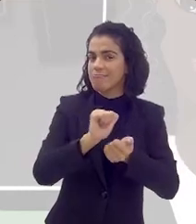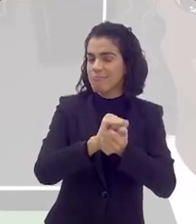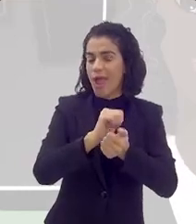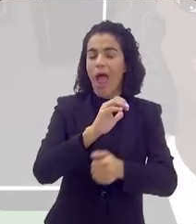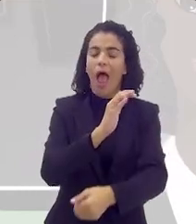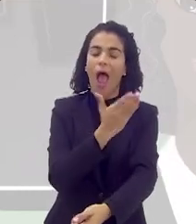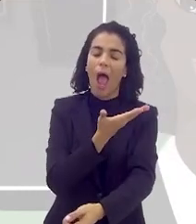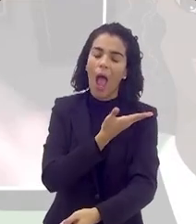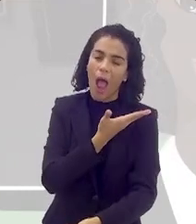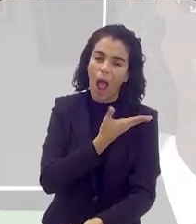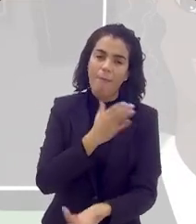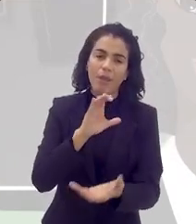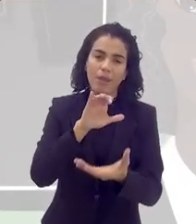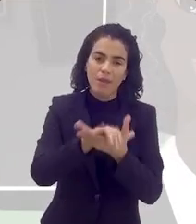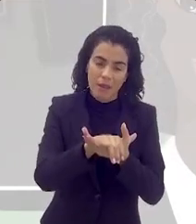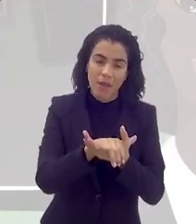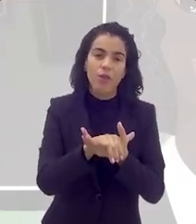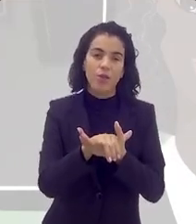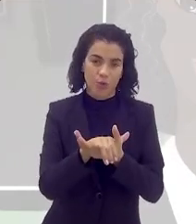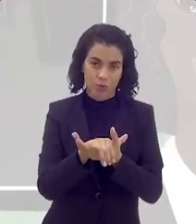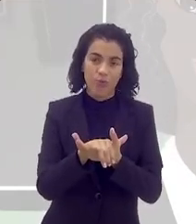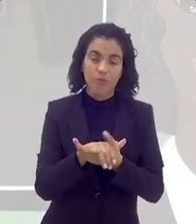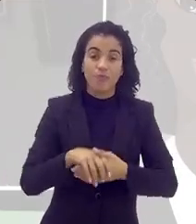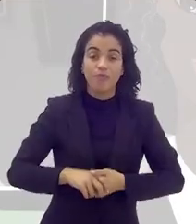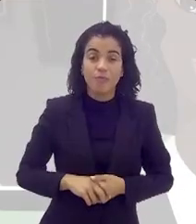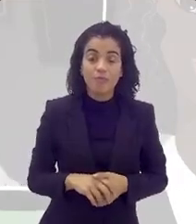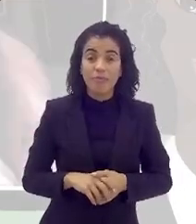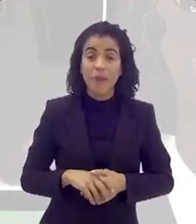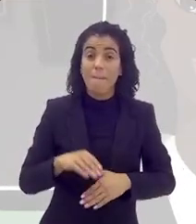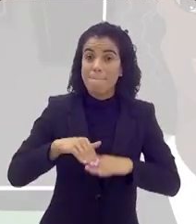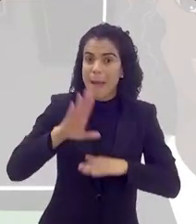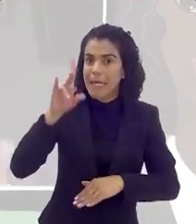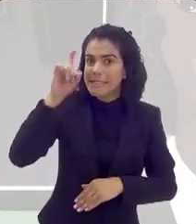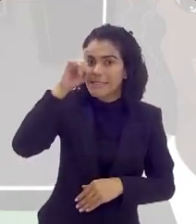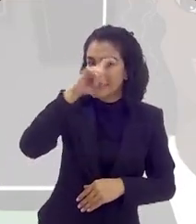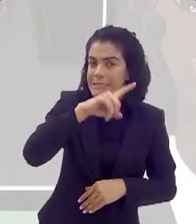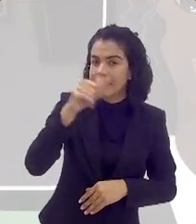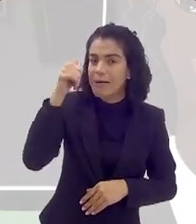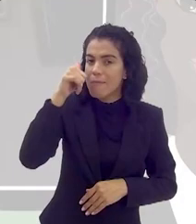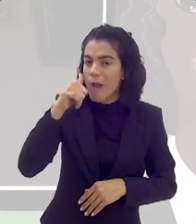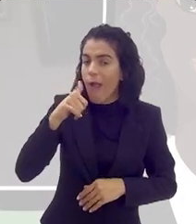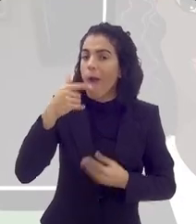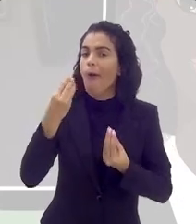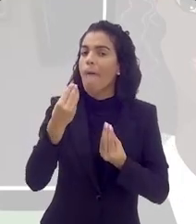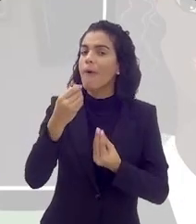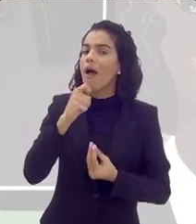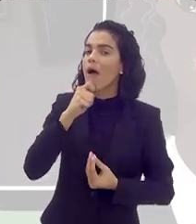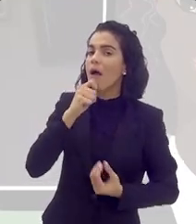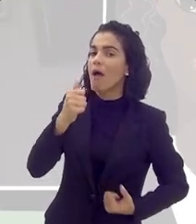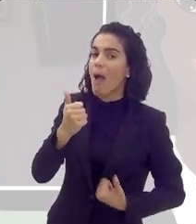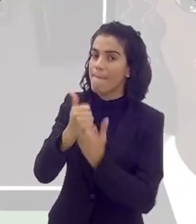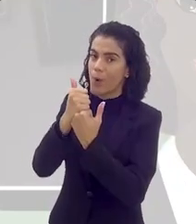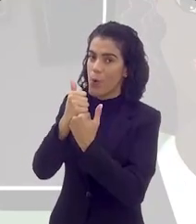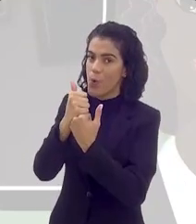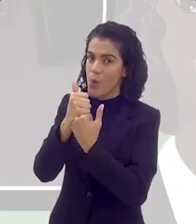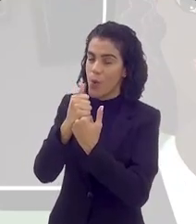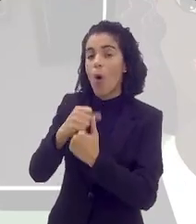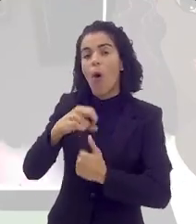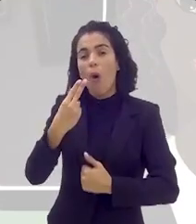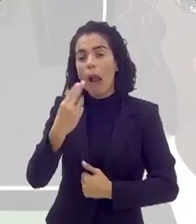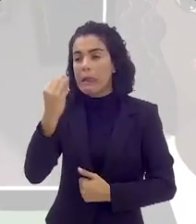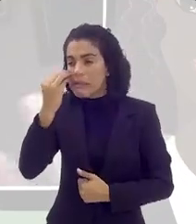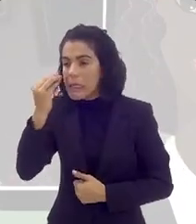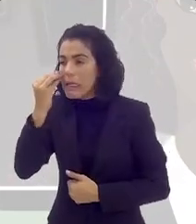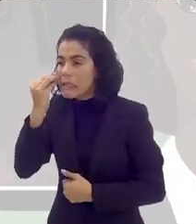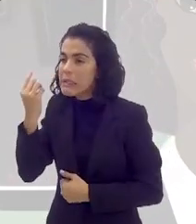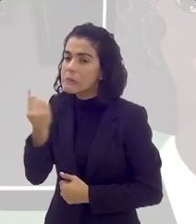com a família que está ali, como a Denise também comentou, isso se torna mais difícil para a mulher quando ela não tem o apoio para a madrasta, ou quando ela